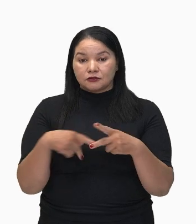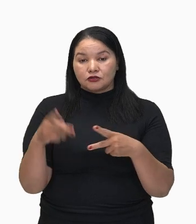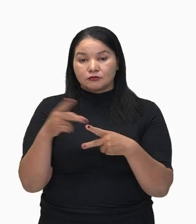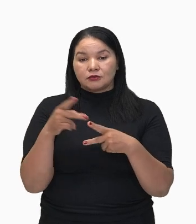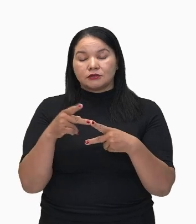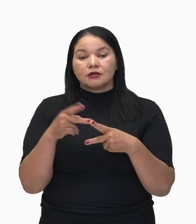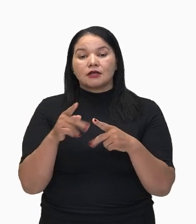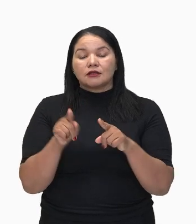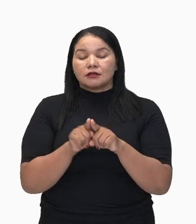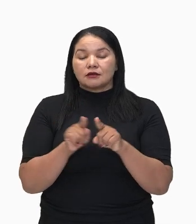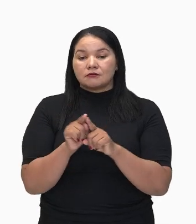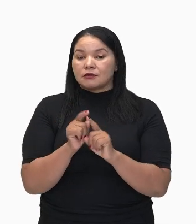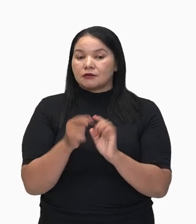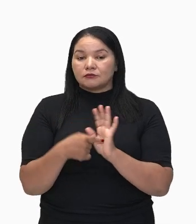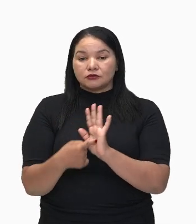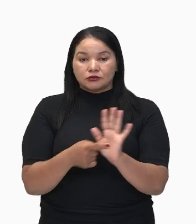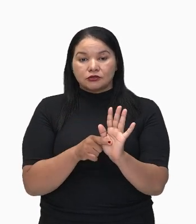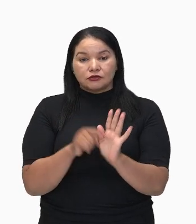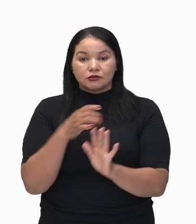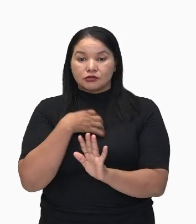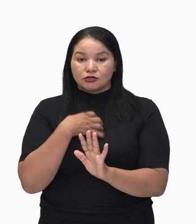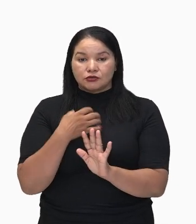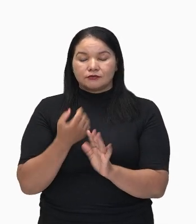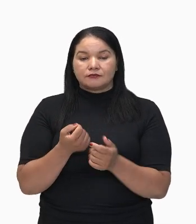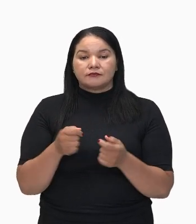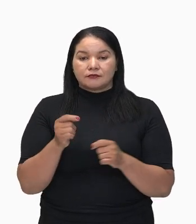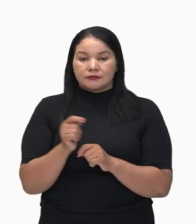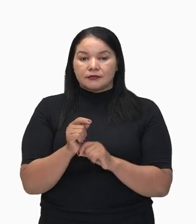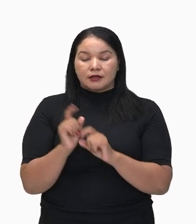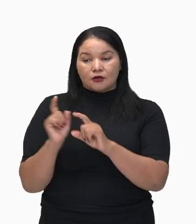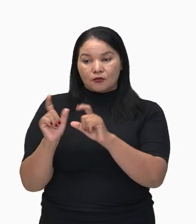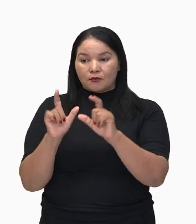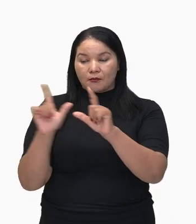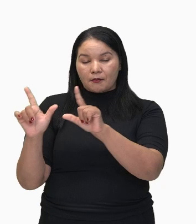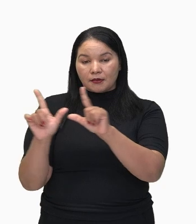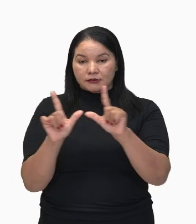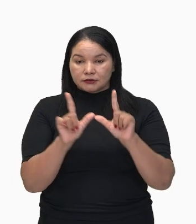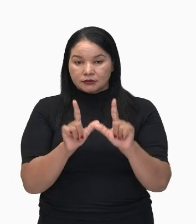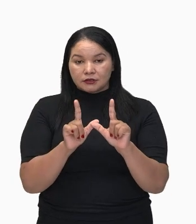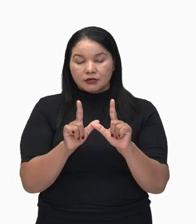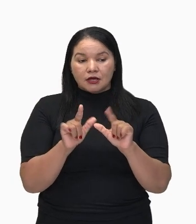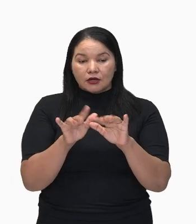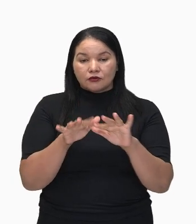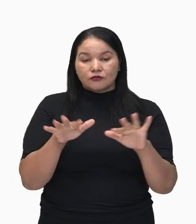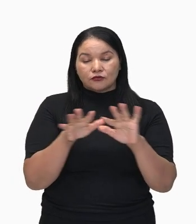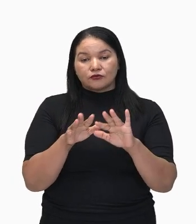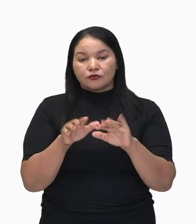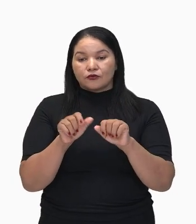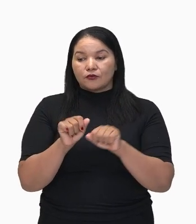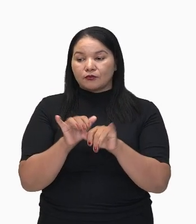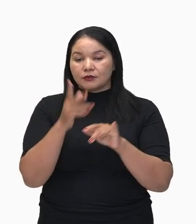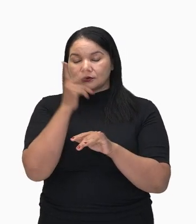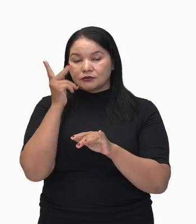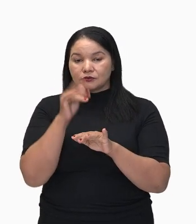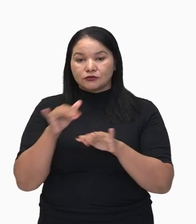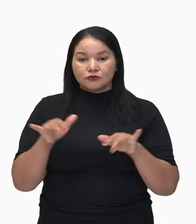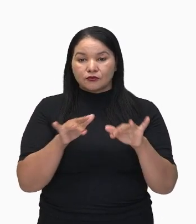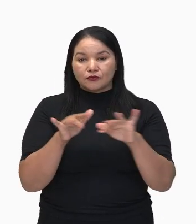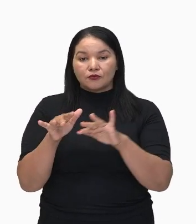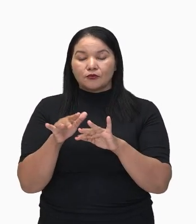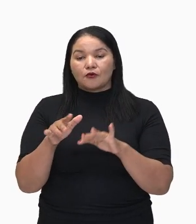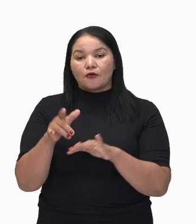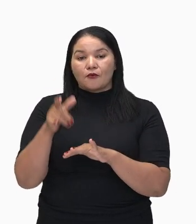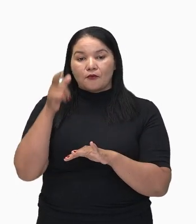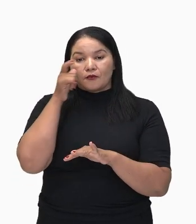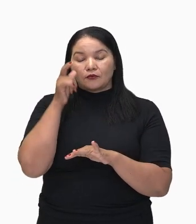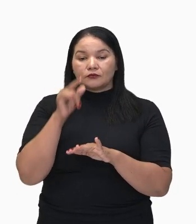sentido. Olha só. O material fica exposto ao público. Fica exposto ao público. Olha